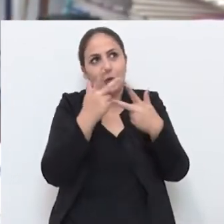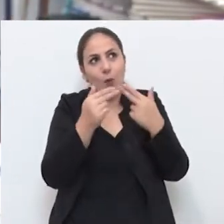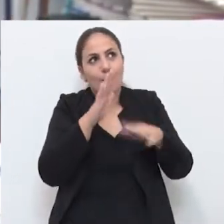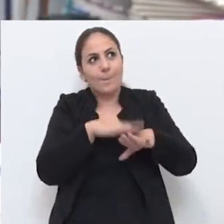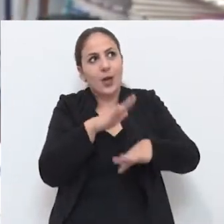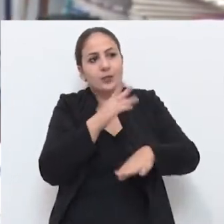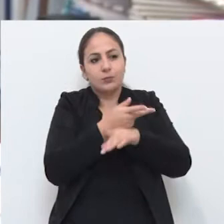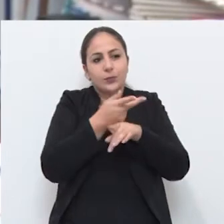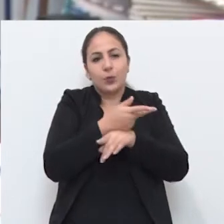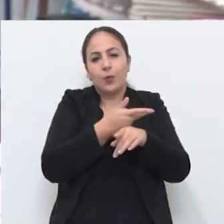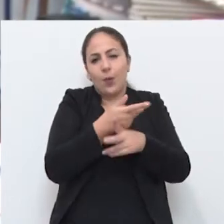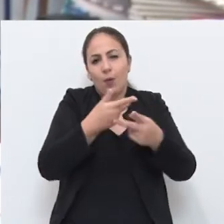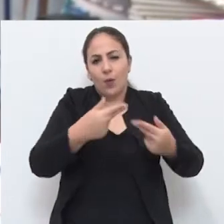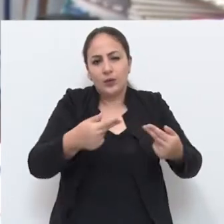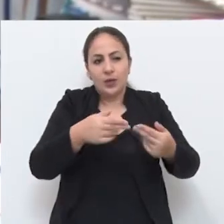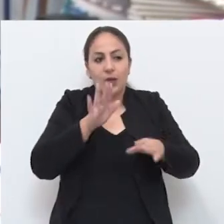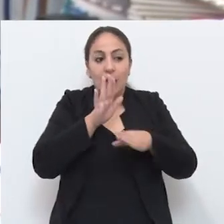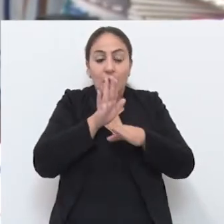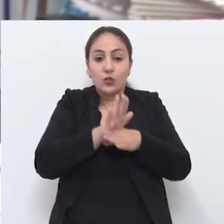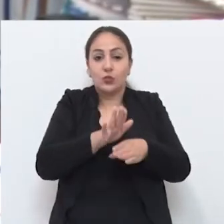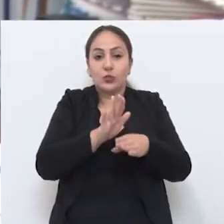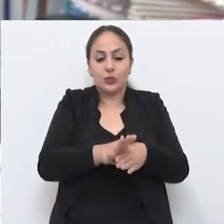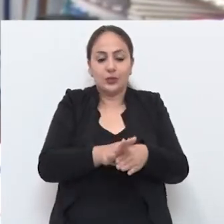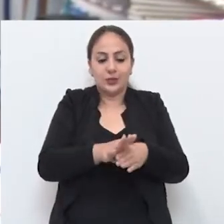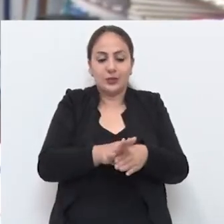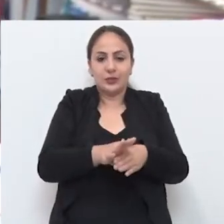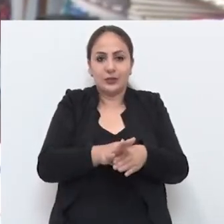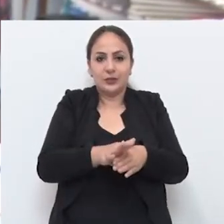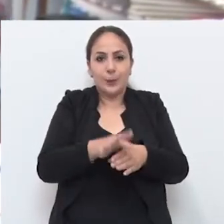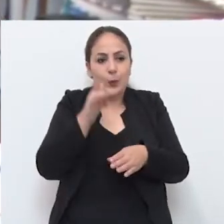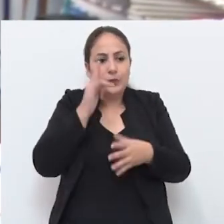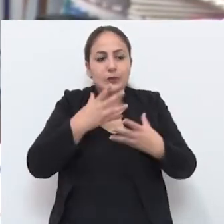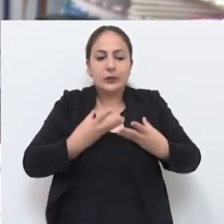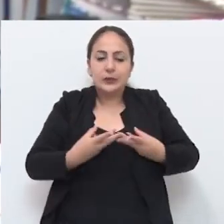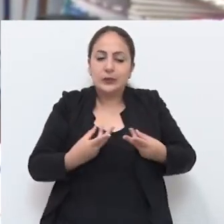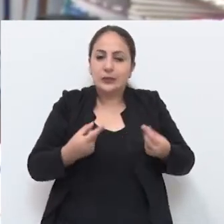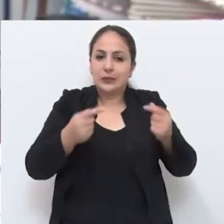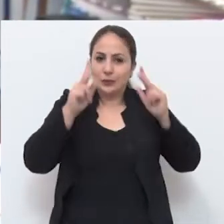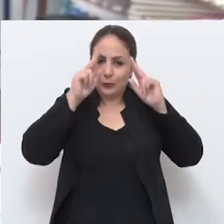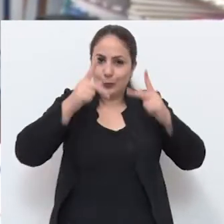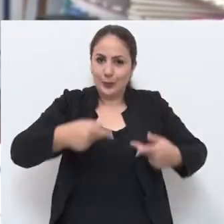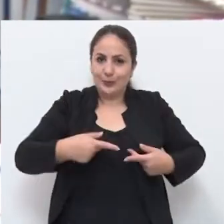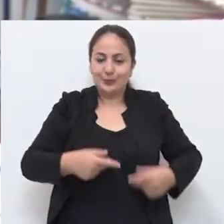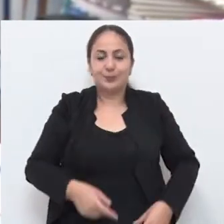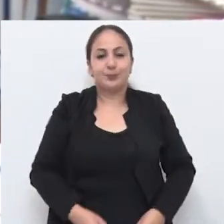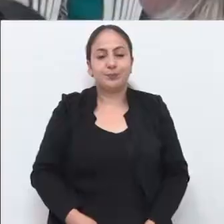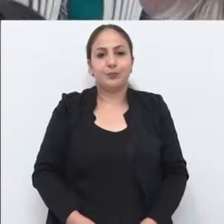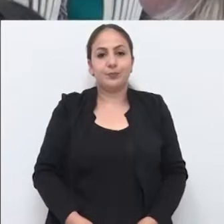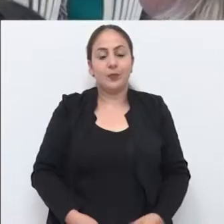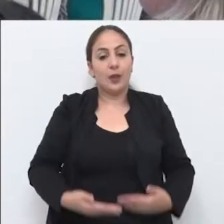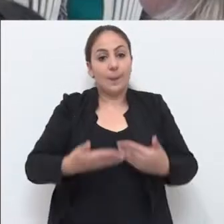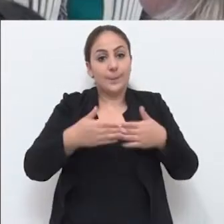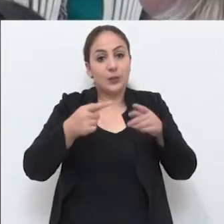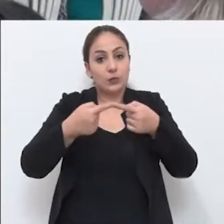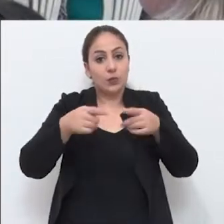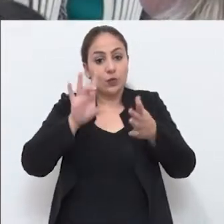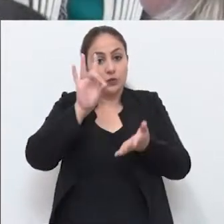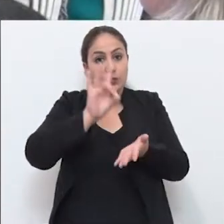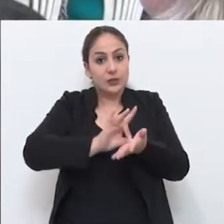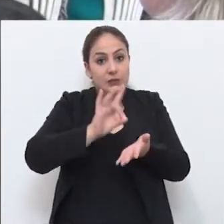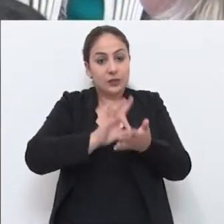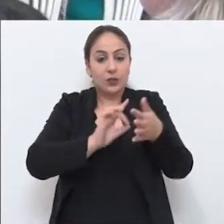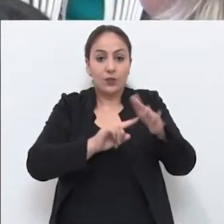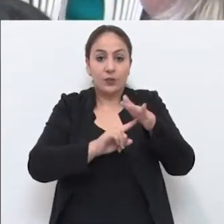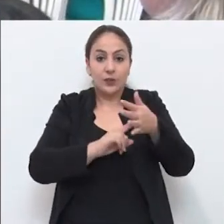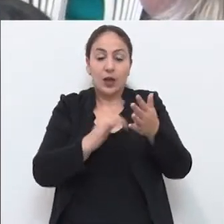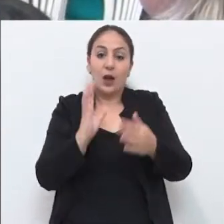bastante nesse sentido, assim, mais de procurar algo que venha trazer algo assim, mais para a essência da pessoa. A abertura oficial da